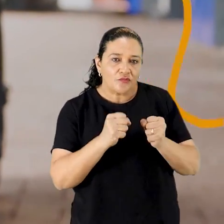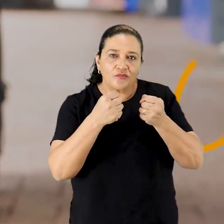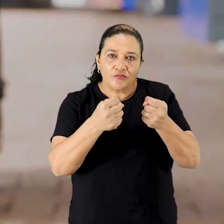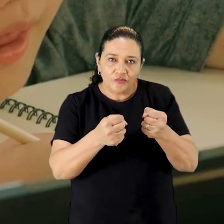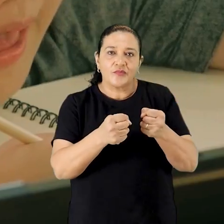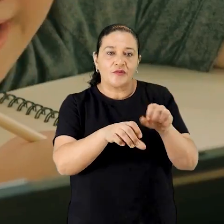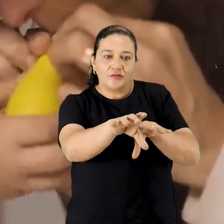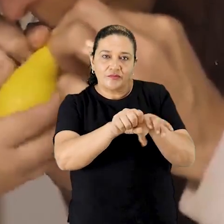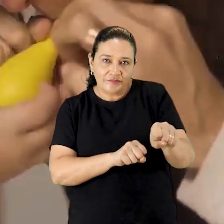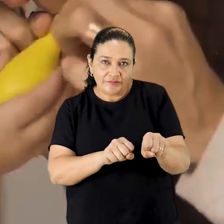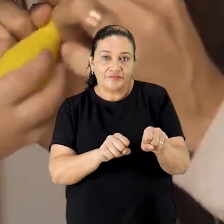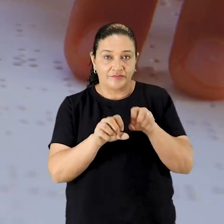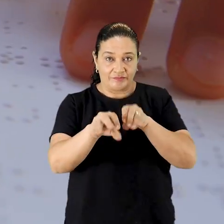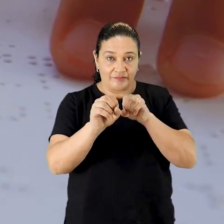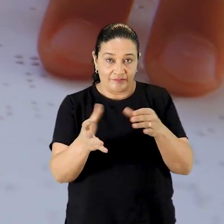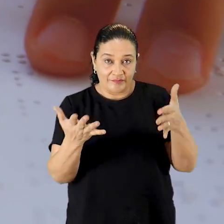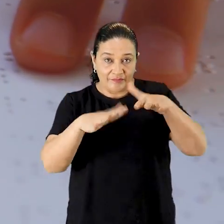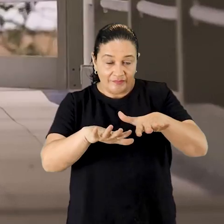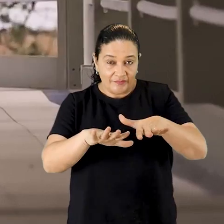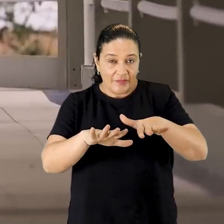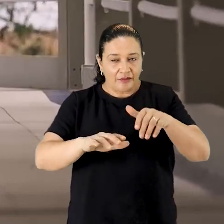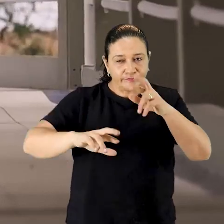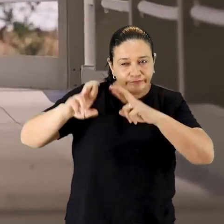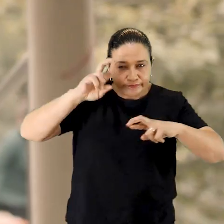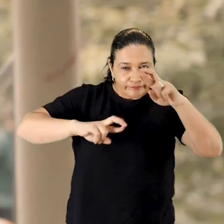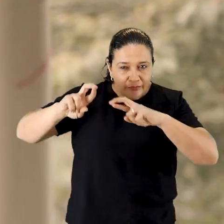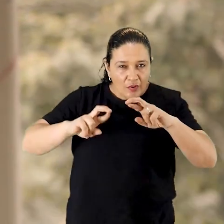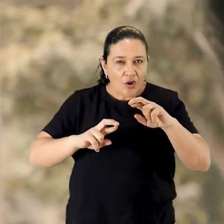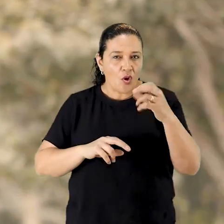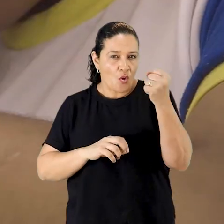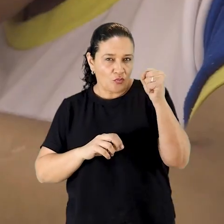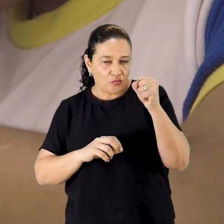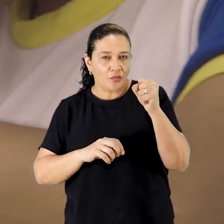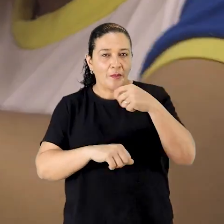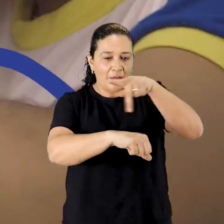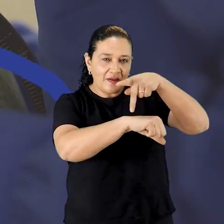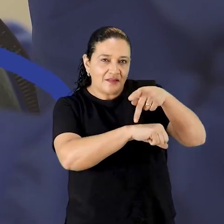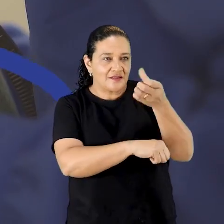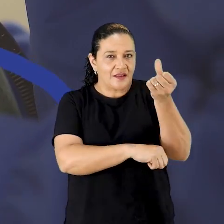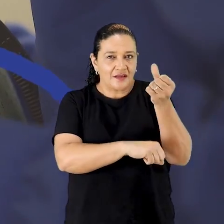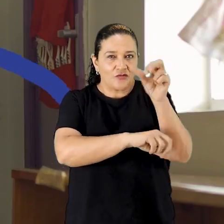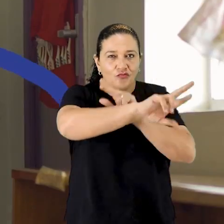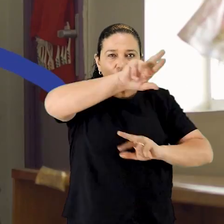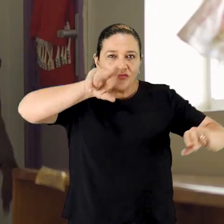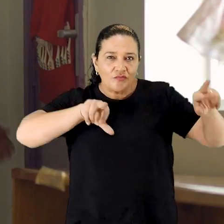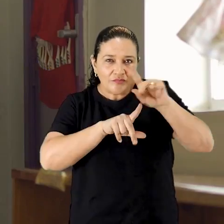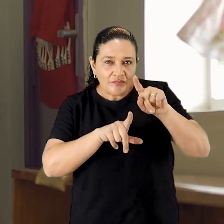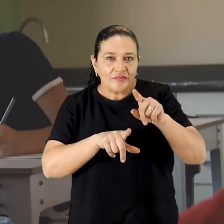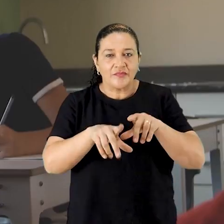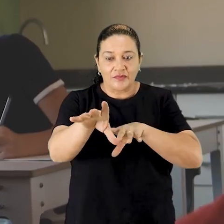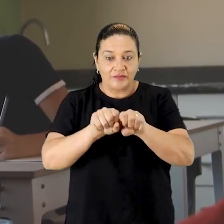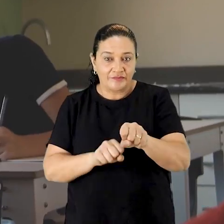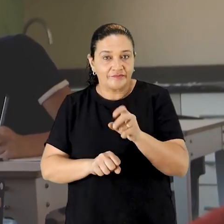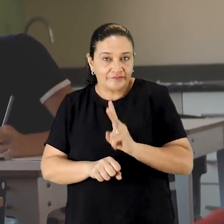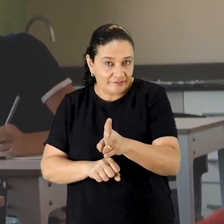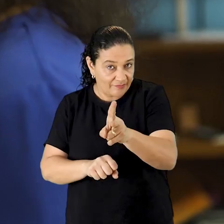fortalecer a formação e educação inclusiva. Analisamos oito casos em seis países diferentes, que mostram que uma